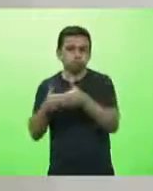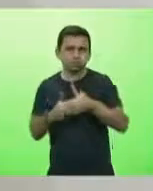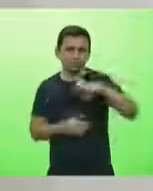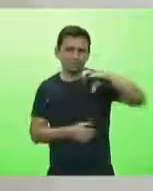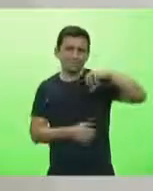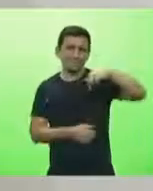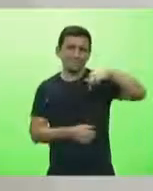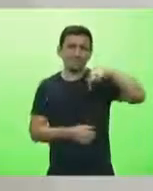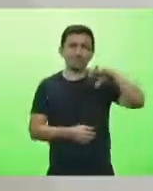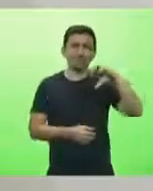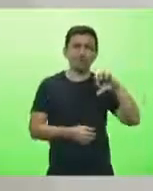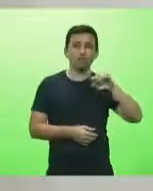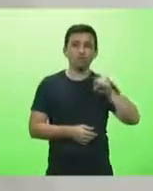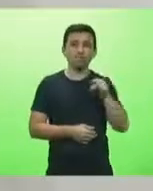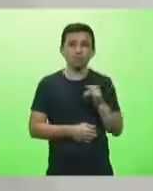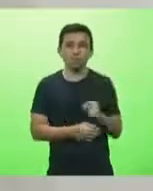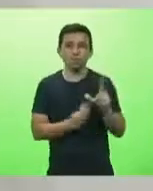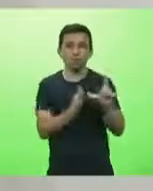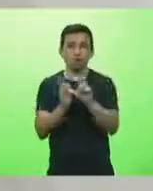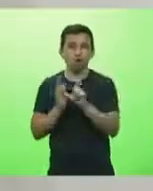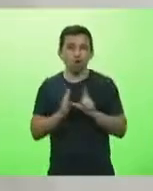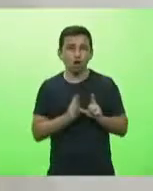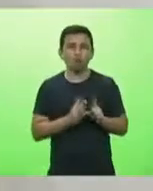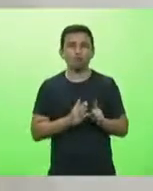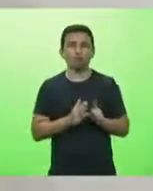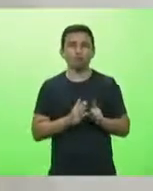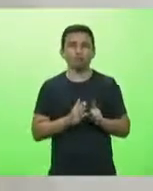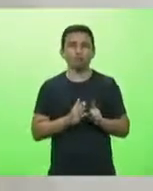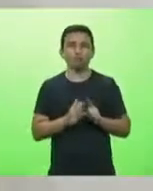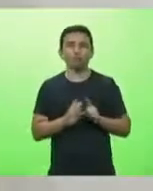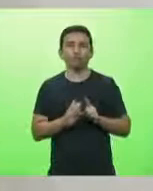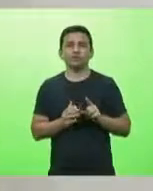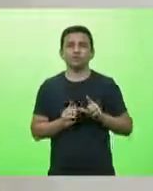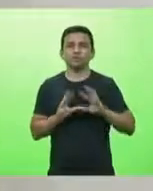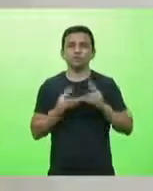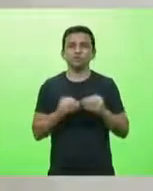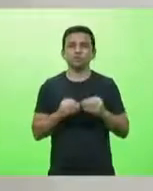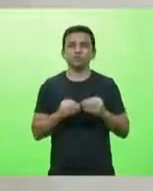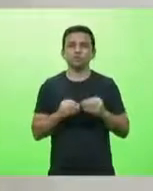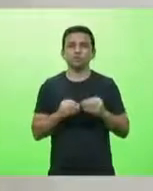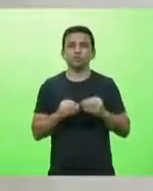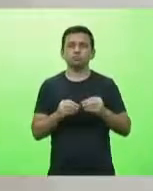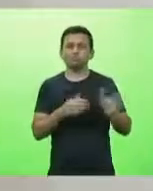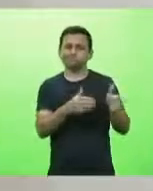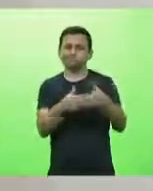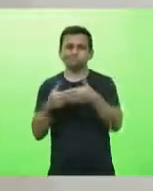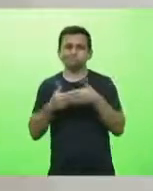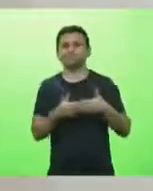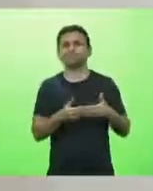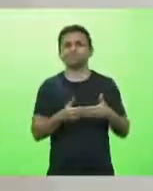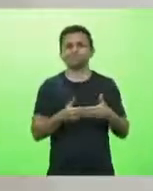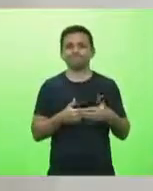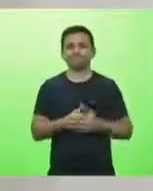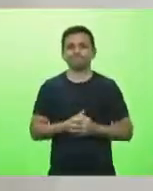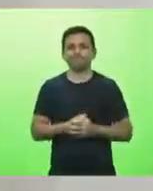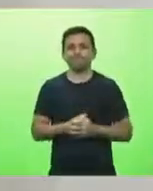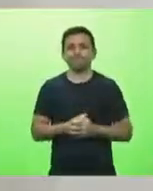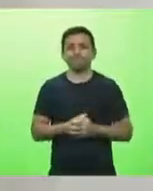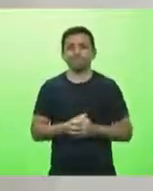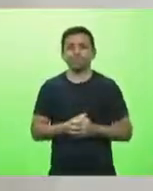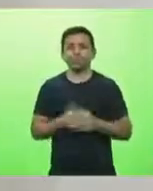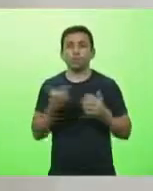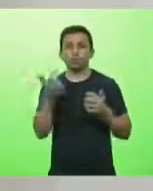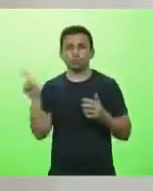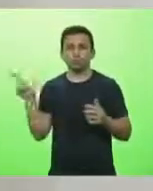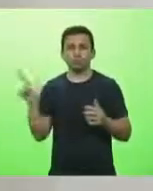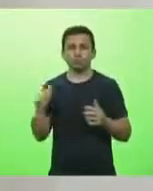passado, as pesquisas indicam que 75 mil lojas fecharam as portas. Aqui, é